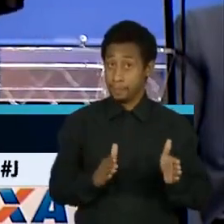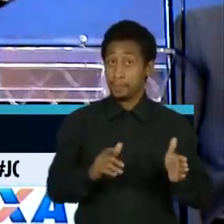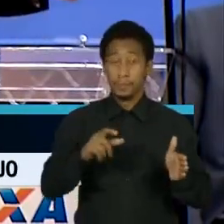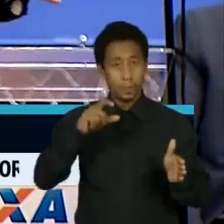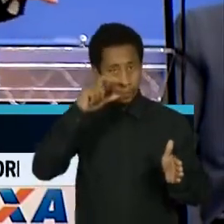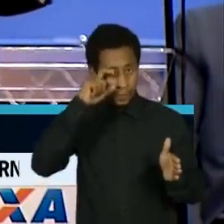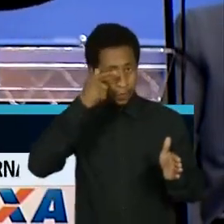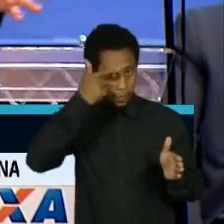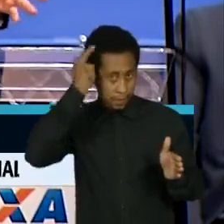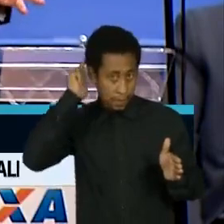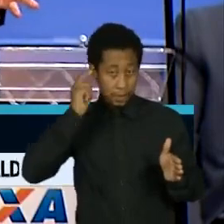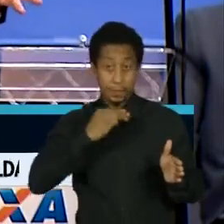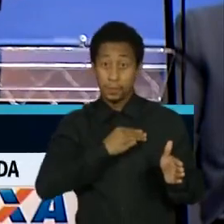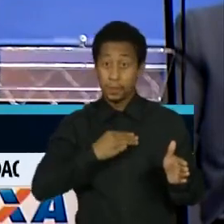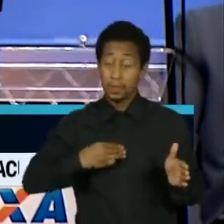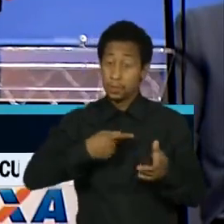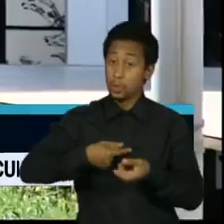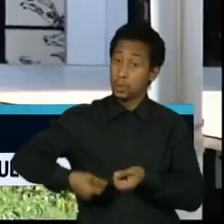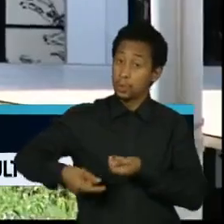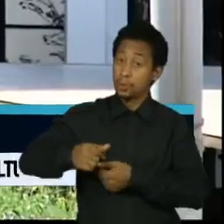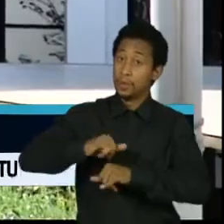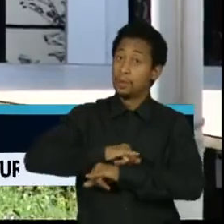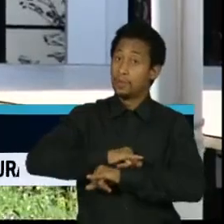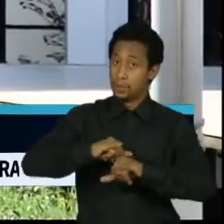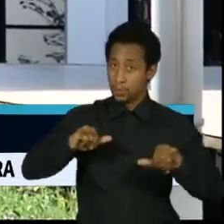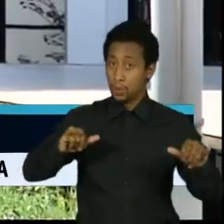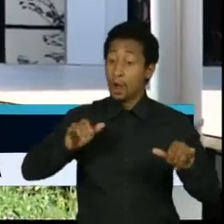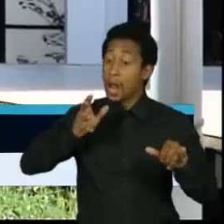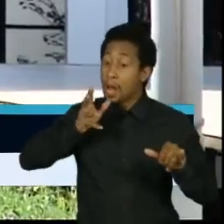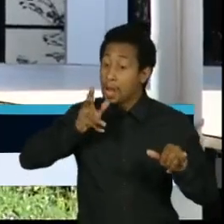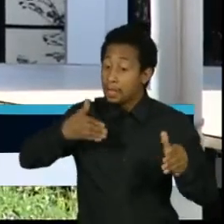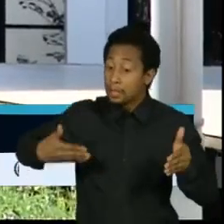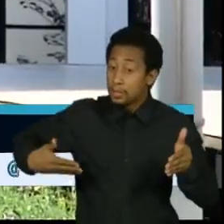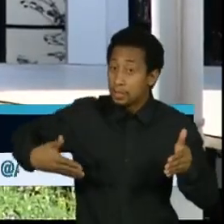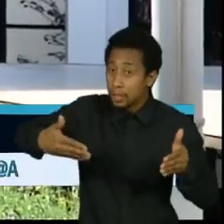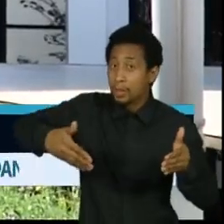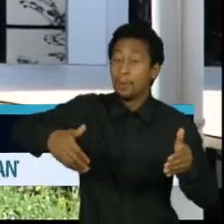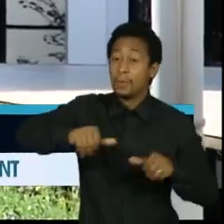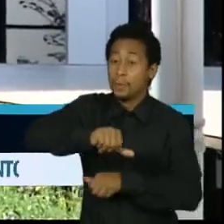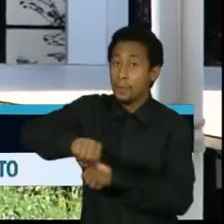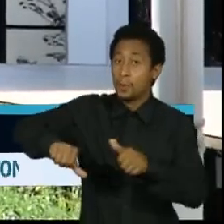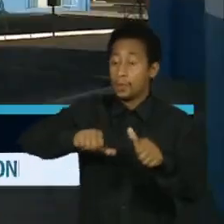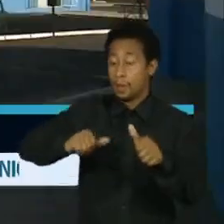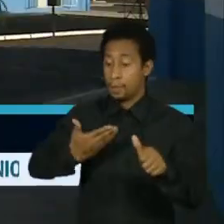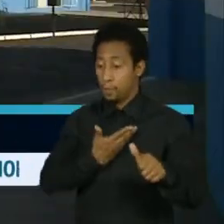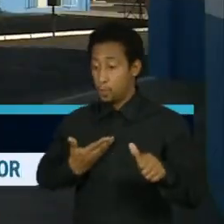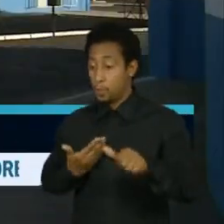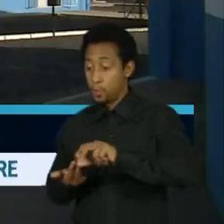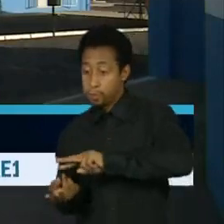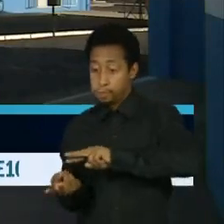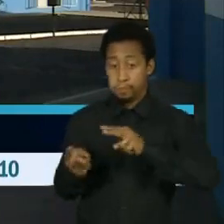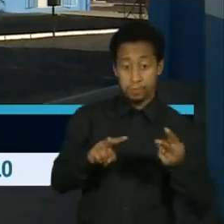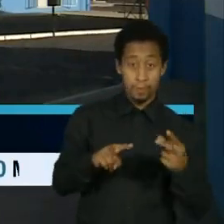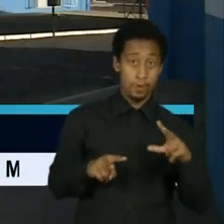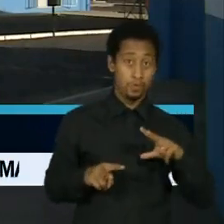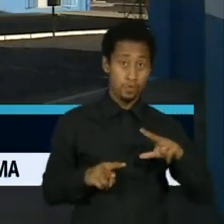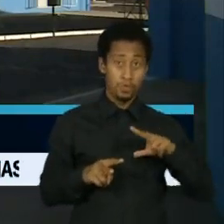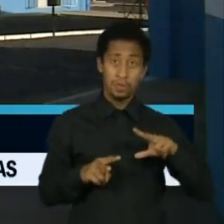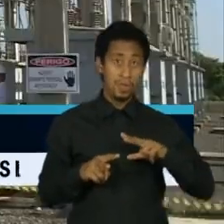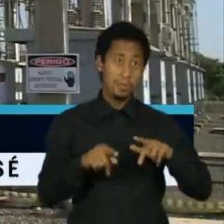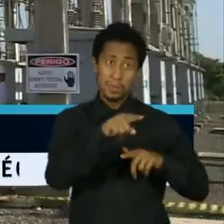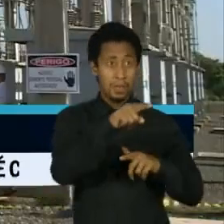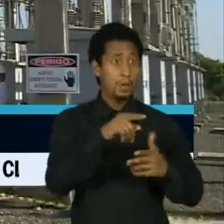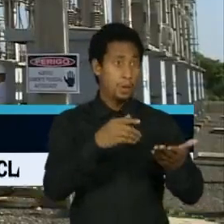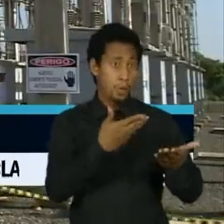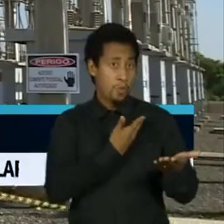Economia, Paulo Guedes, atribuiu à lentidão nas privatizações a demora do tribunal para dar seu parecer. No caso da Eletrobras, por